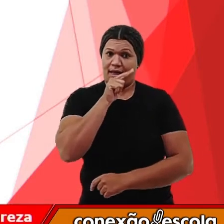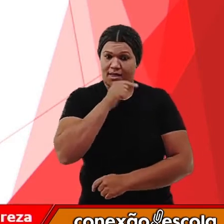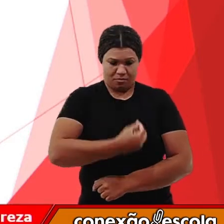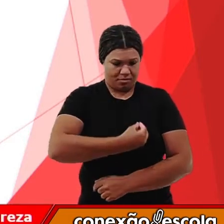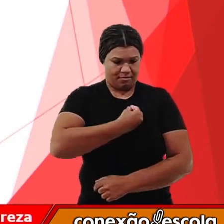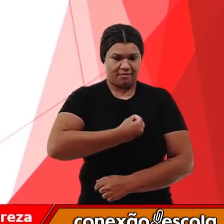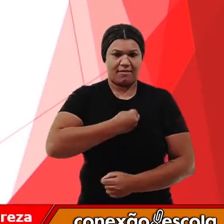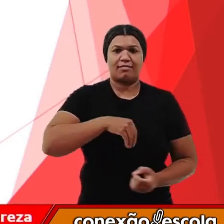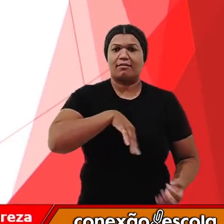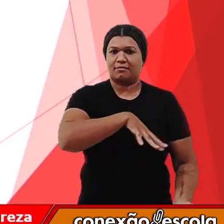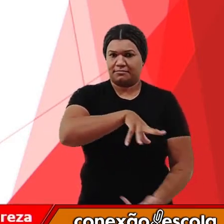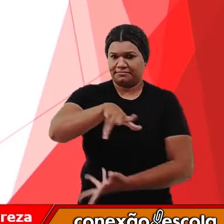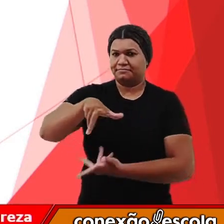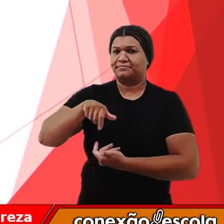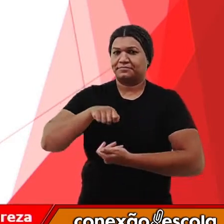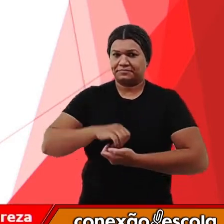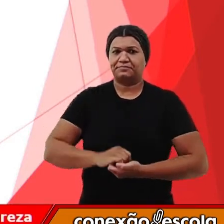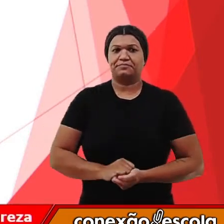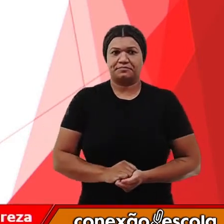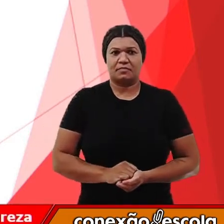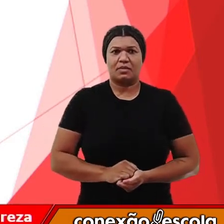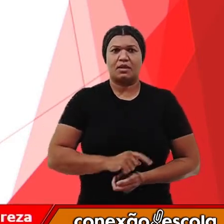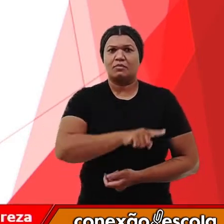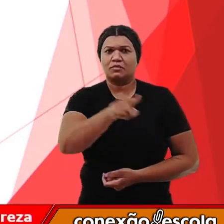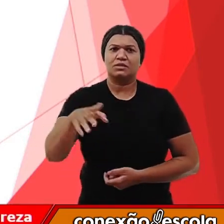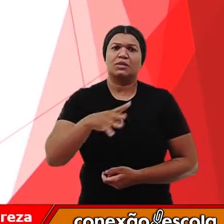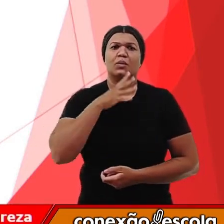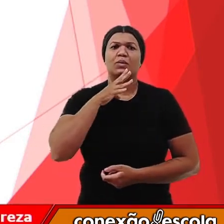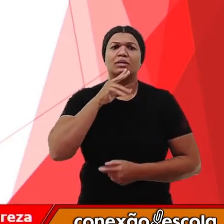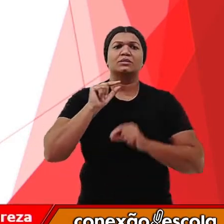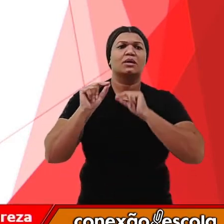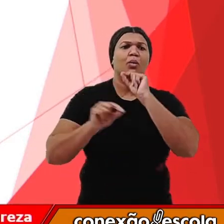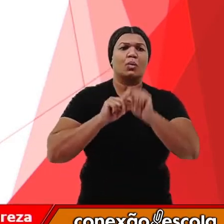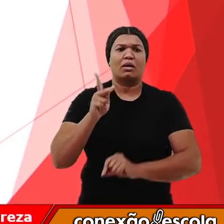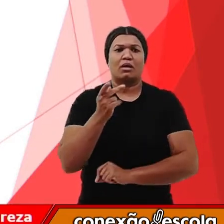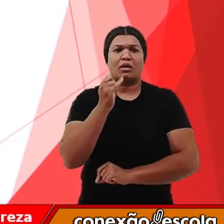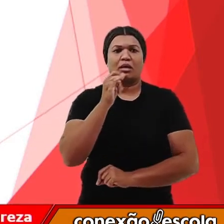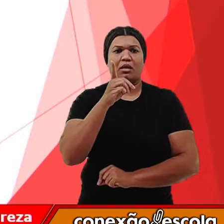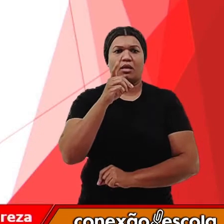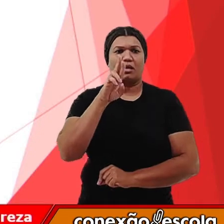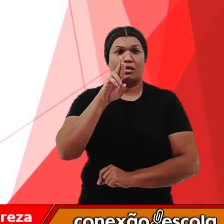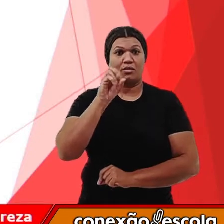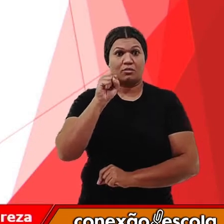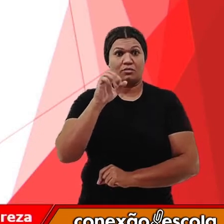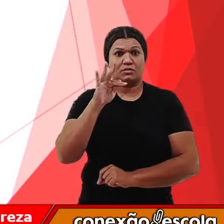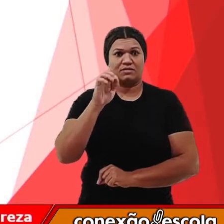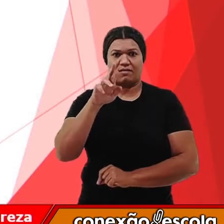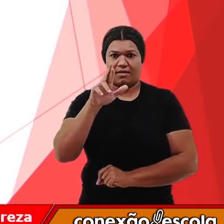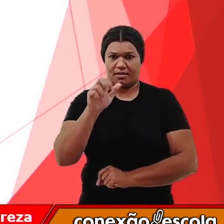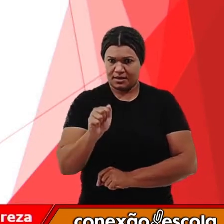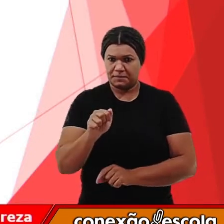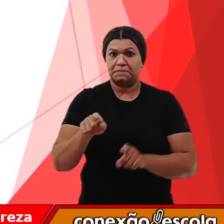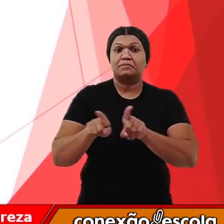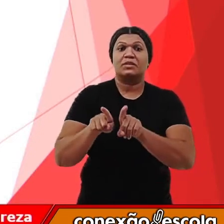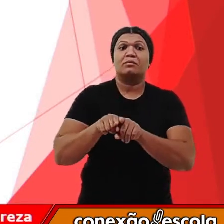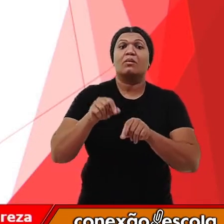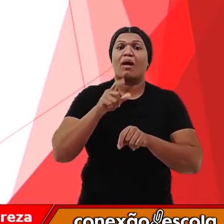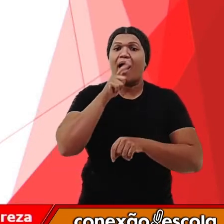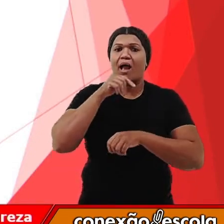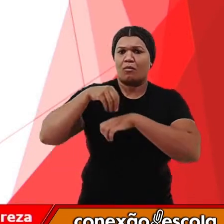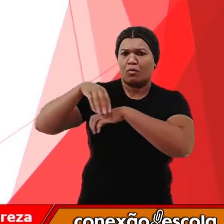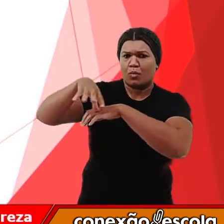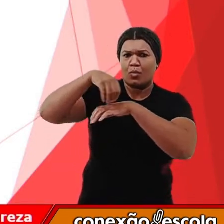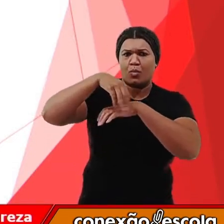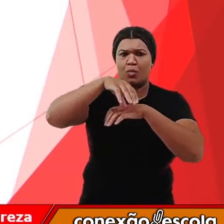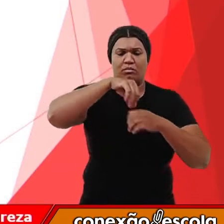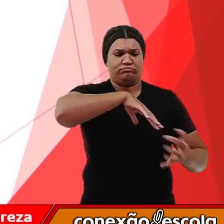na Terra. Você conhecerá sobre o que é a hidrosfera, assim como a distribuição de